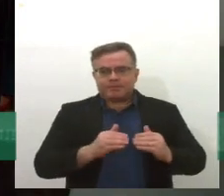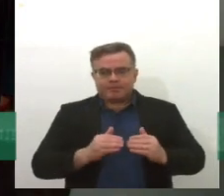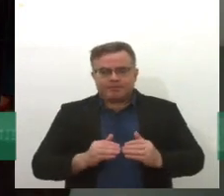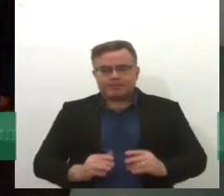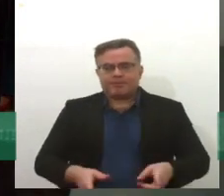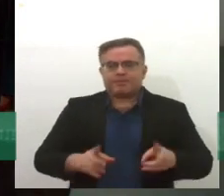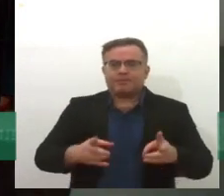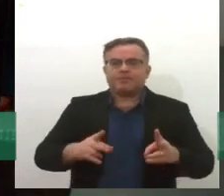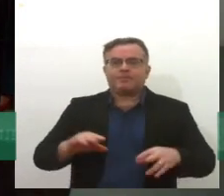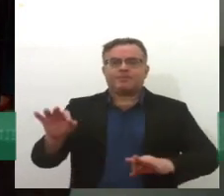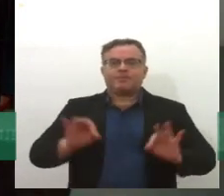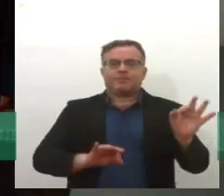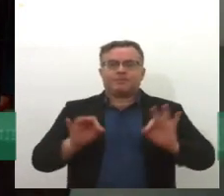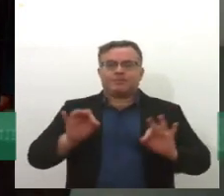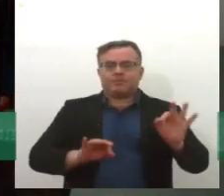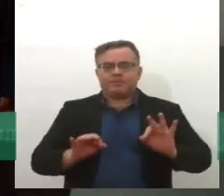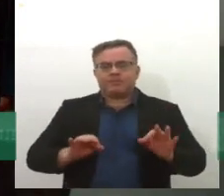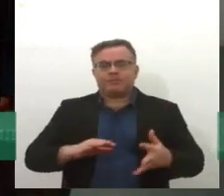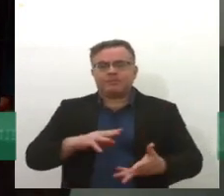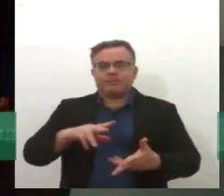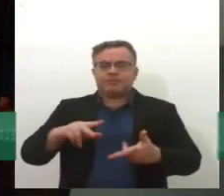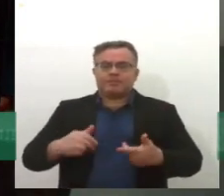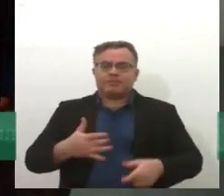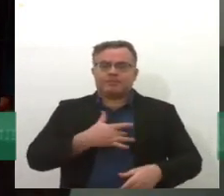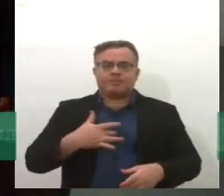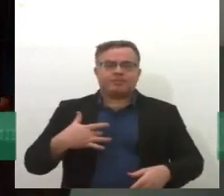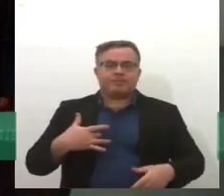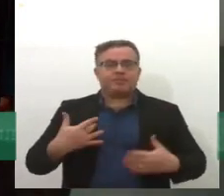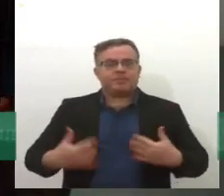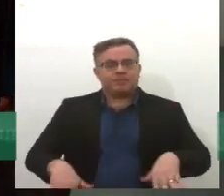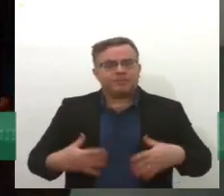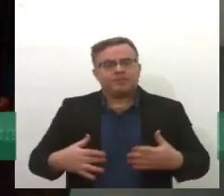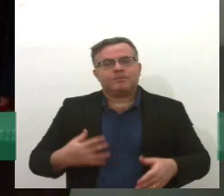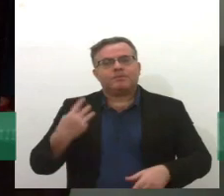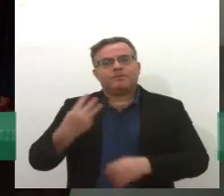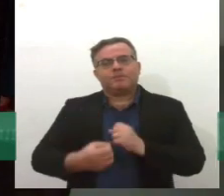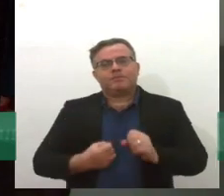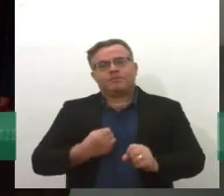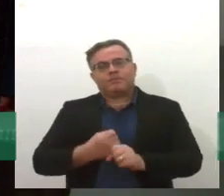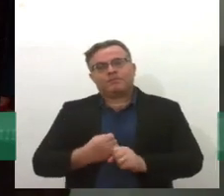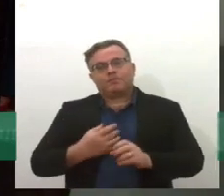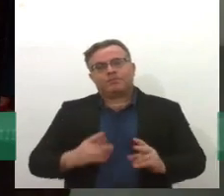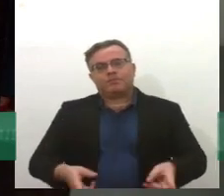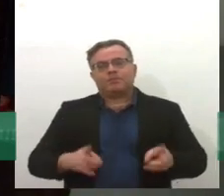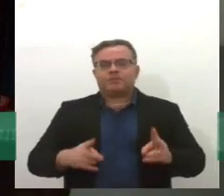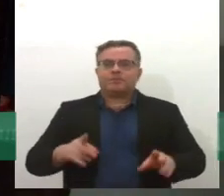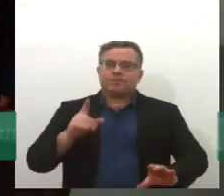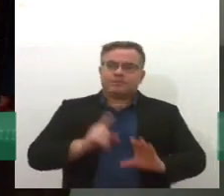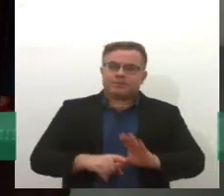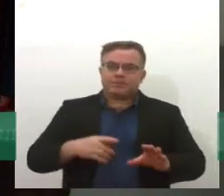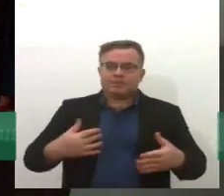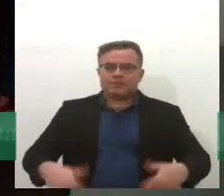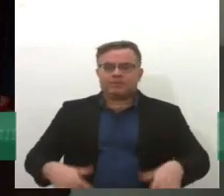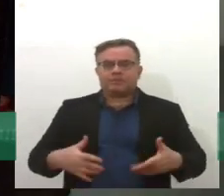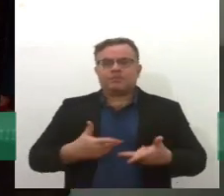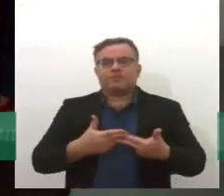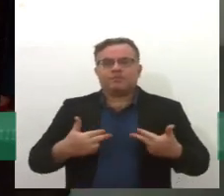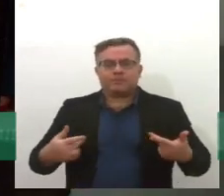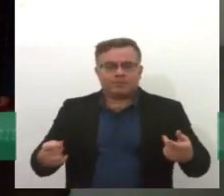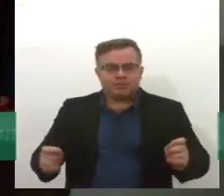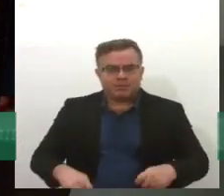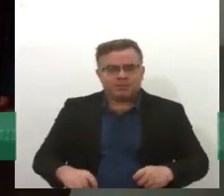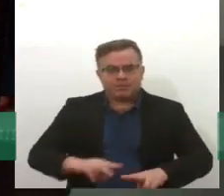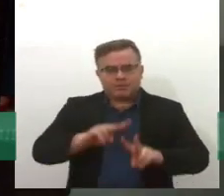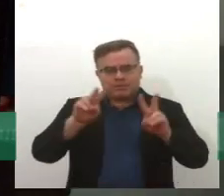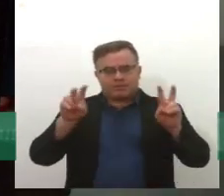da Organização Mundial de Saúde, né, publicado a cada três anos, há um déficit global de investimentos nas questões, né, do tema.